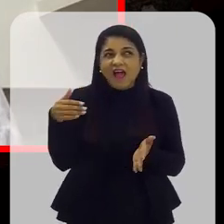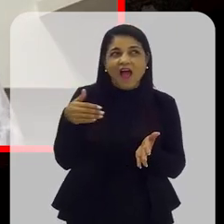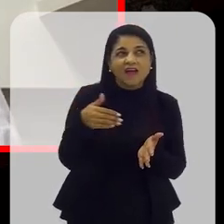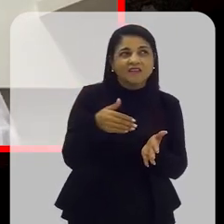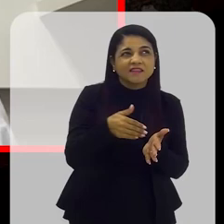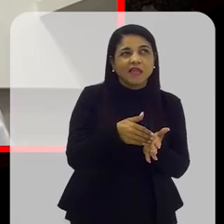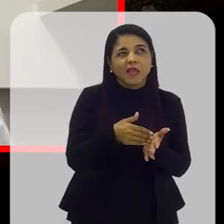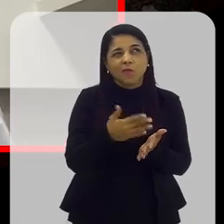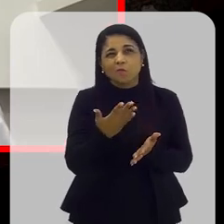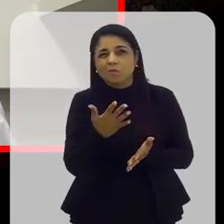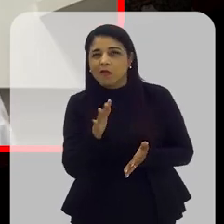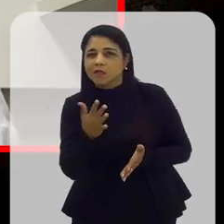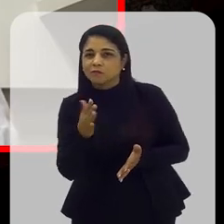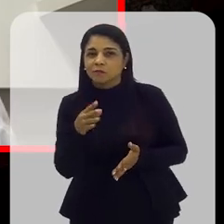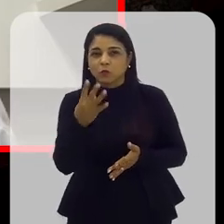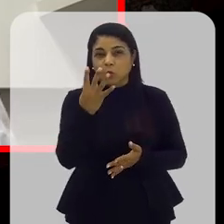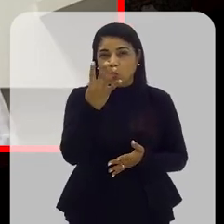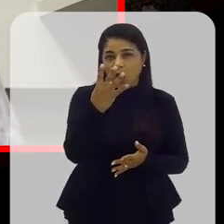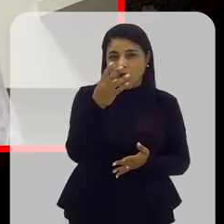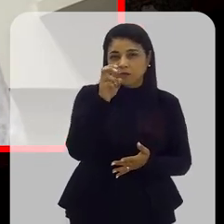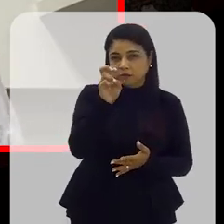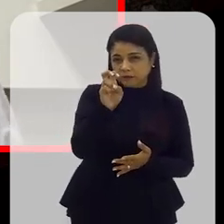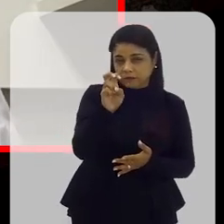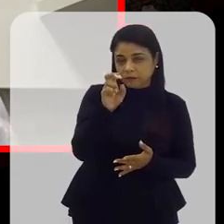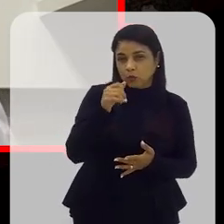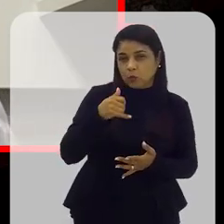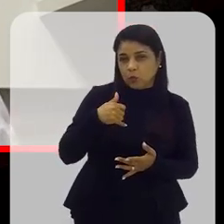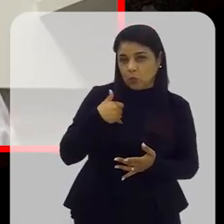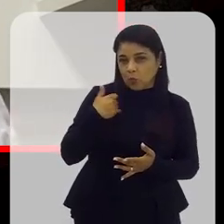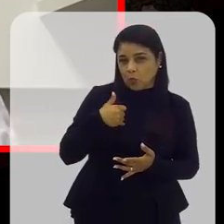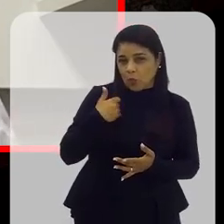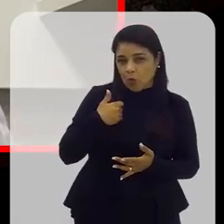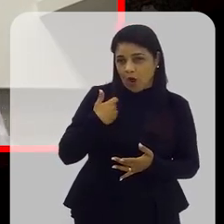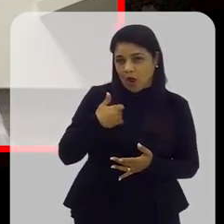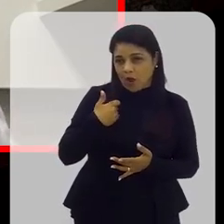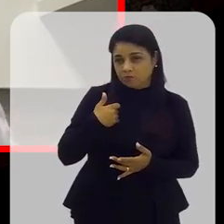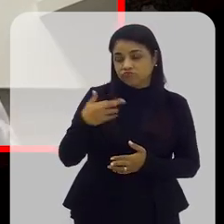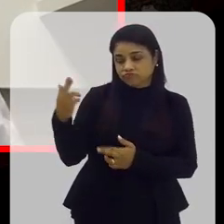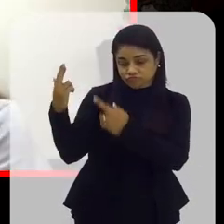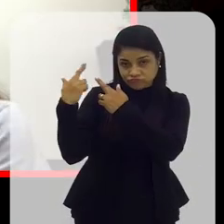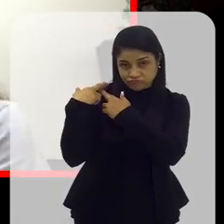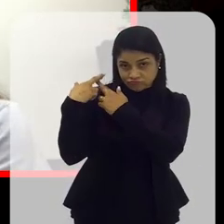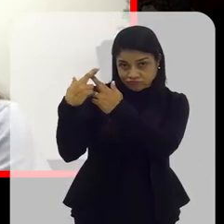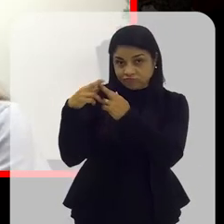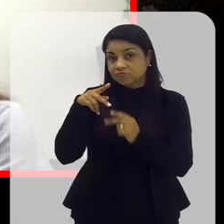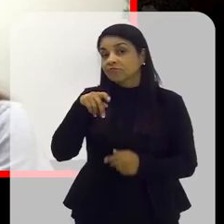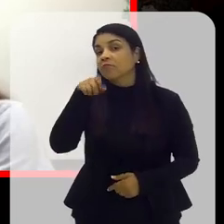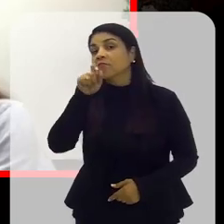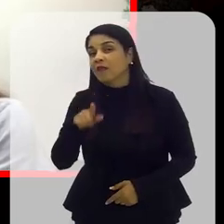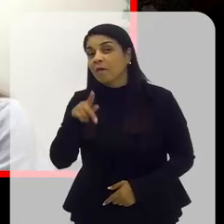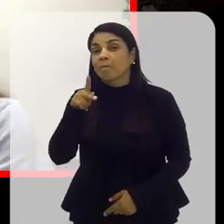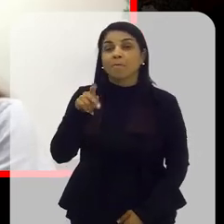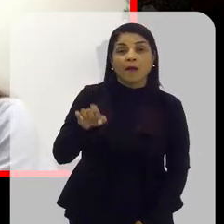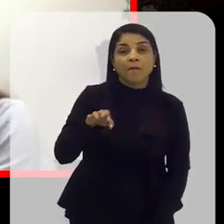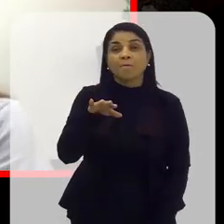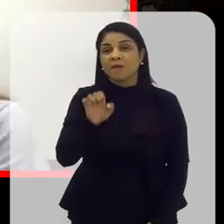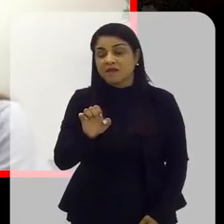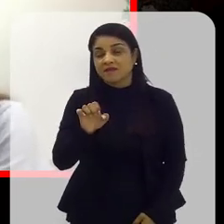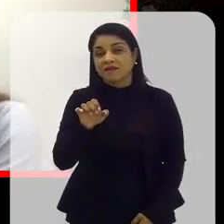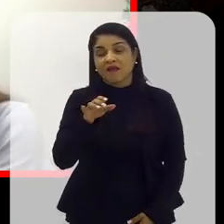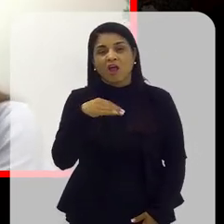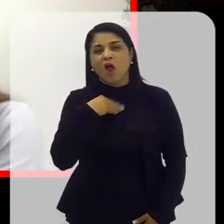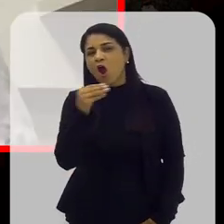pelo menos por volta dos 4, 5 anos, quem é responsável por essa escovação são os pais.